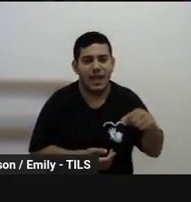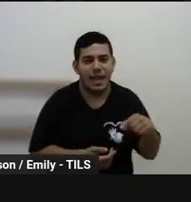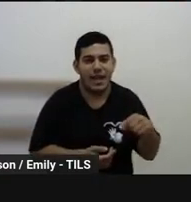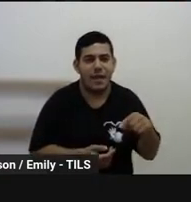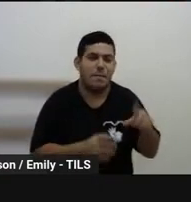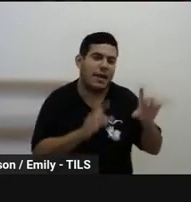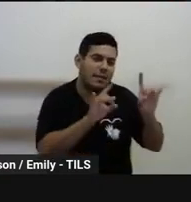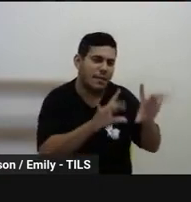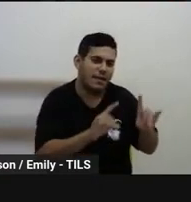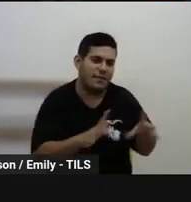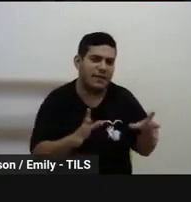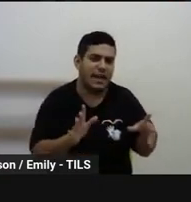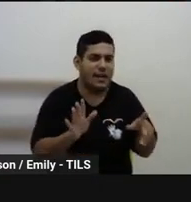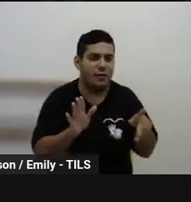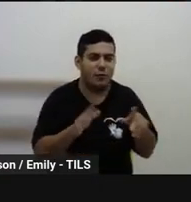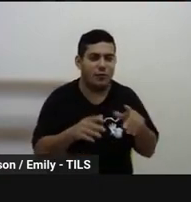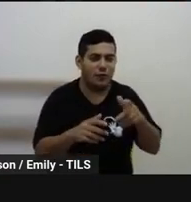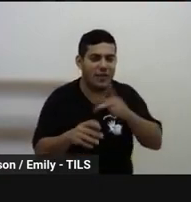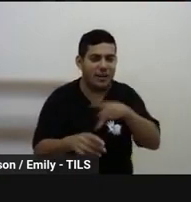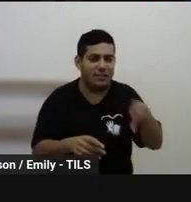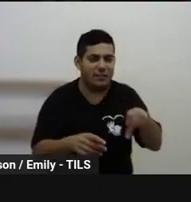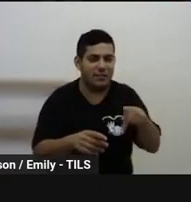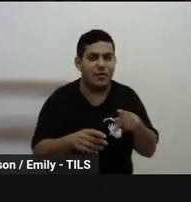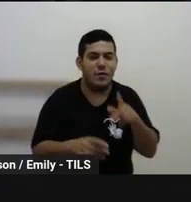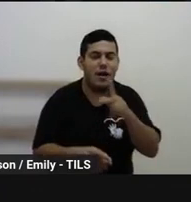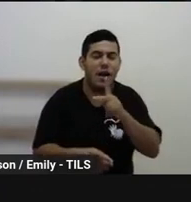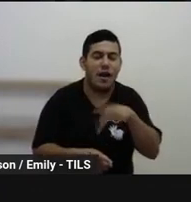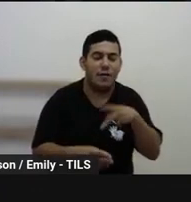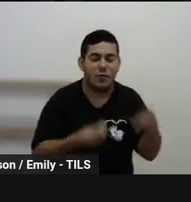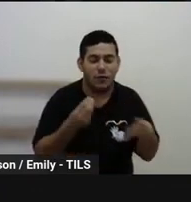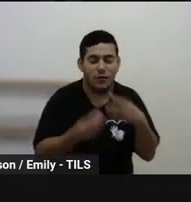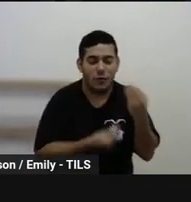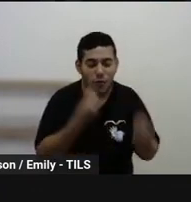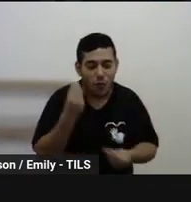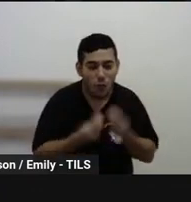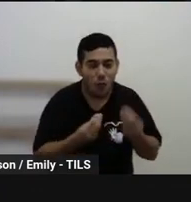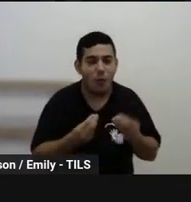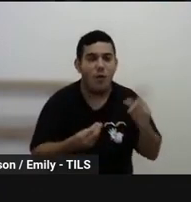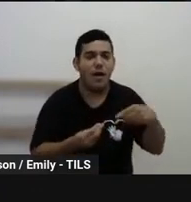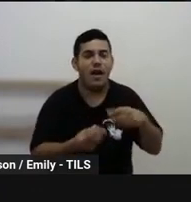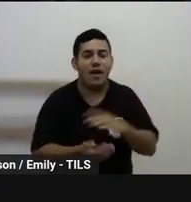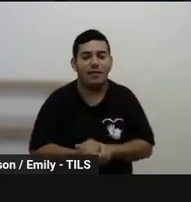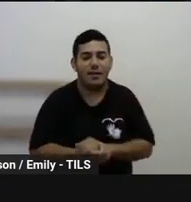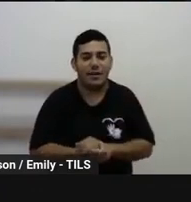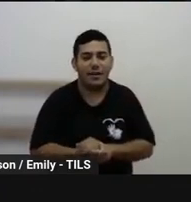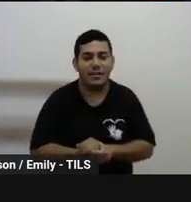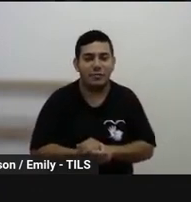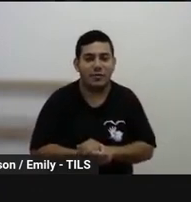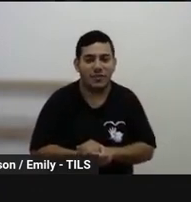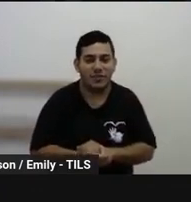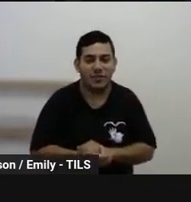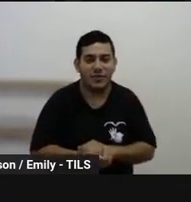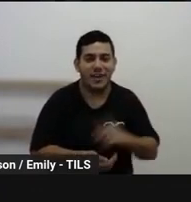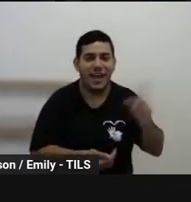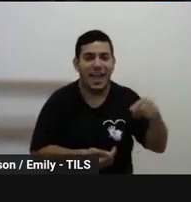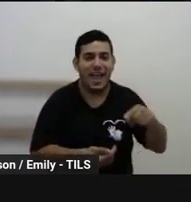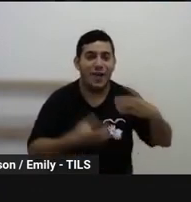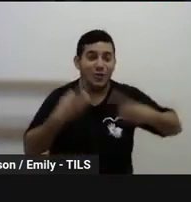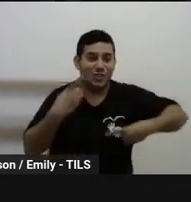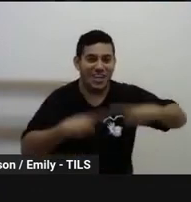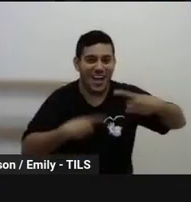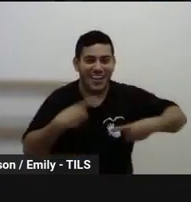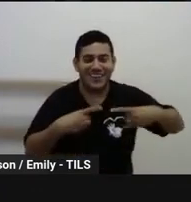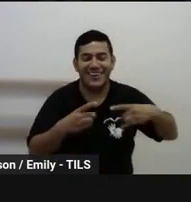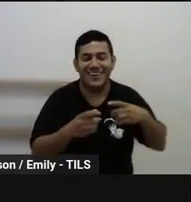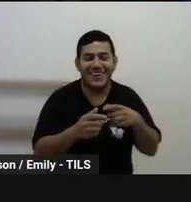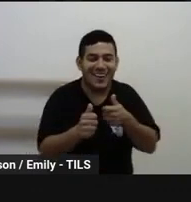específica, né, e que, possivelmente, seja mais importante, mais interessante um diálogo mais próximo